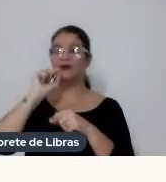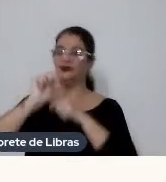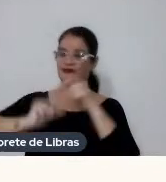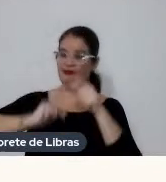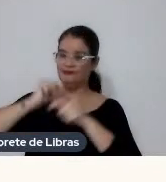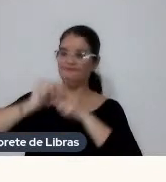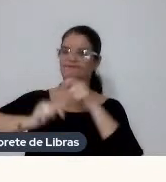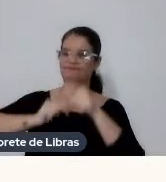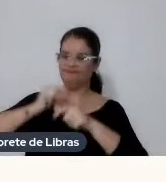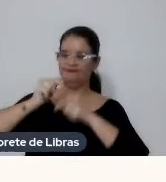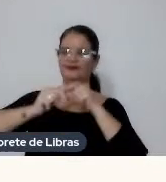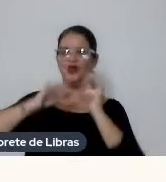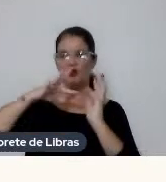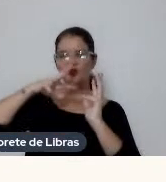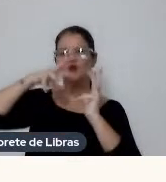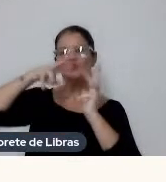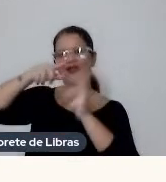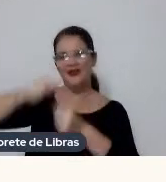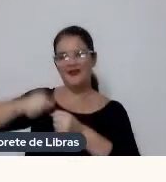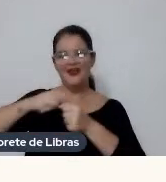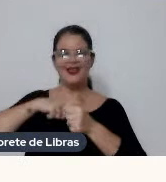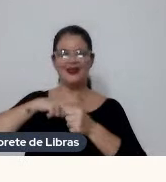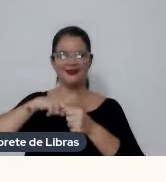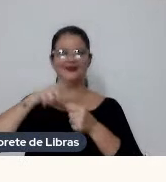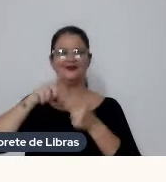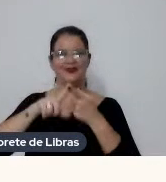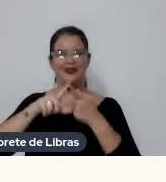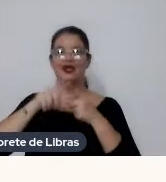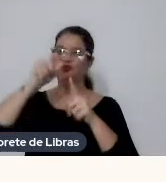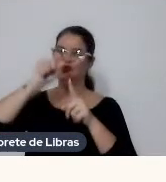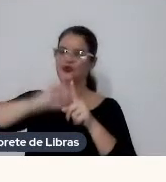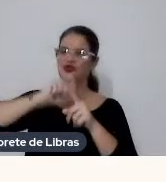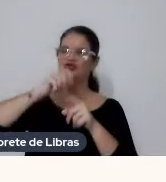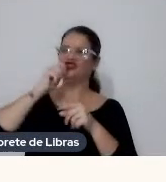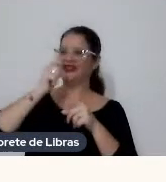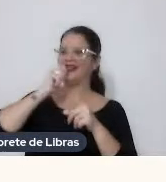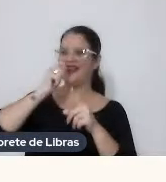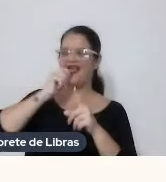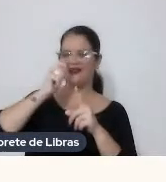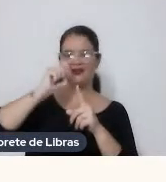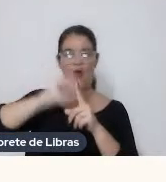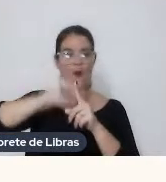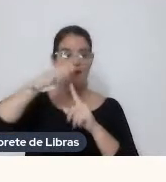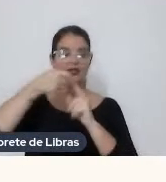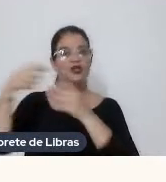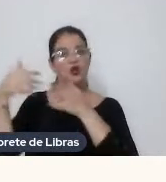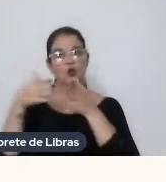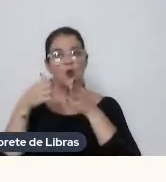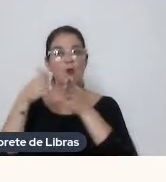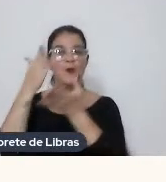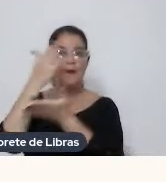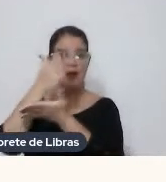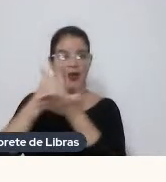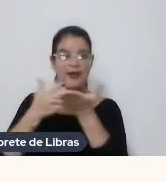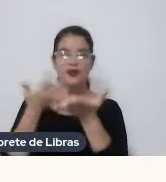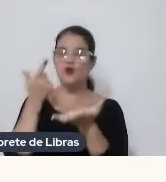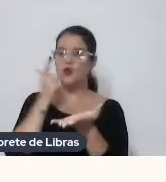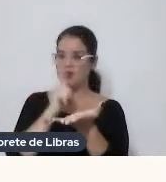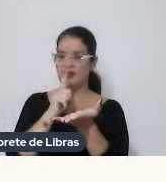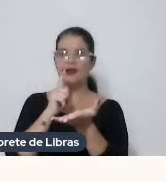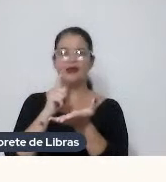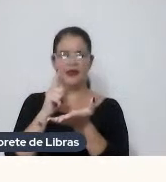universo Da revista Escolete com banana No meio do caminho Eu ganhei Eu fiz um